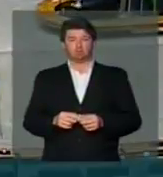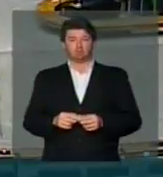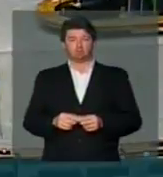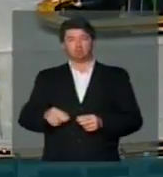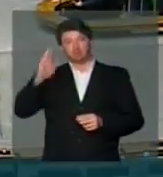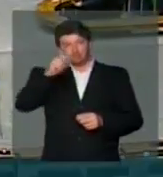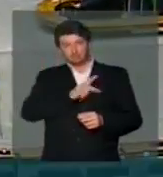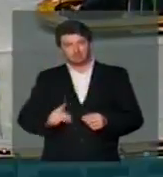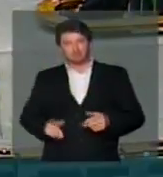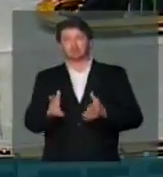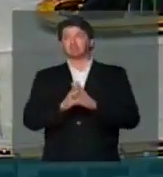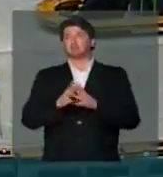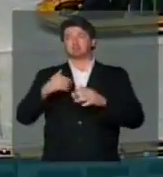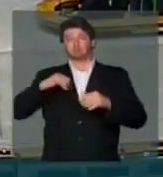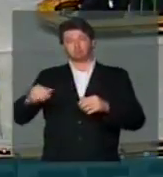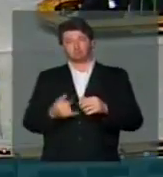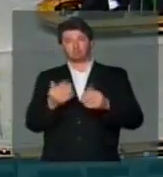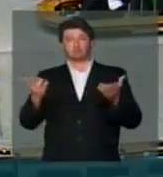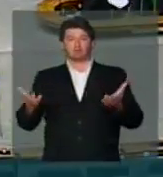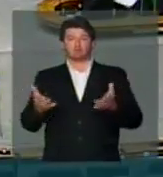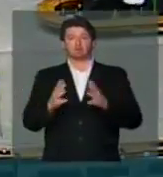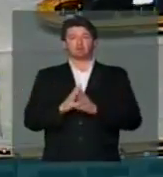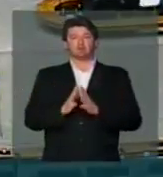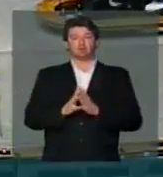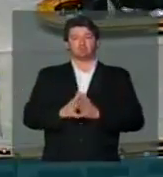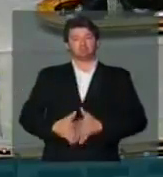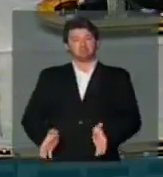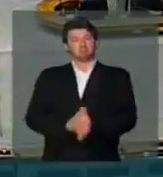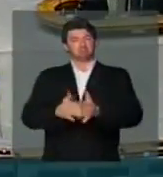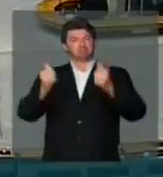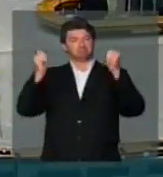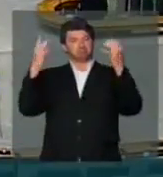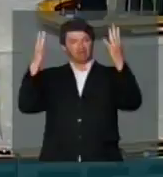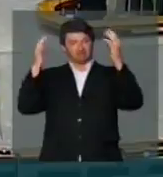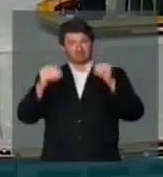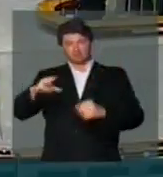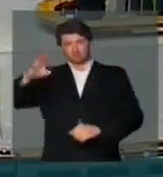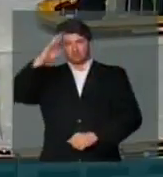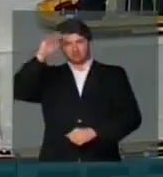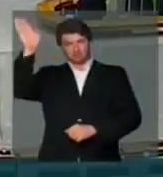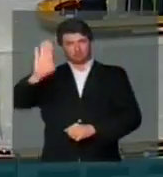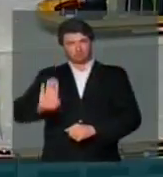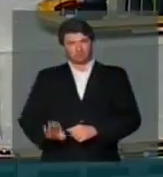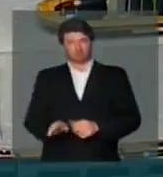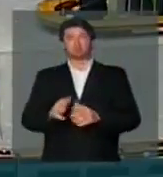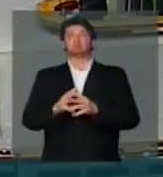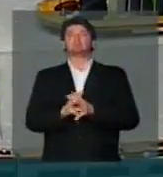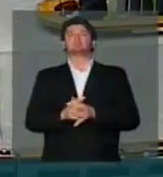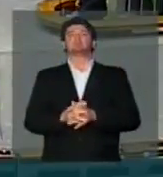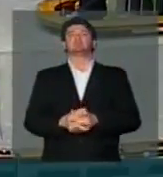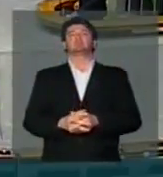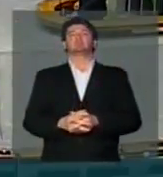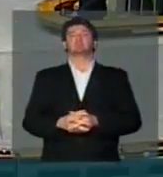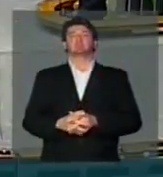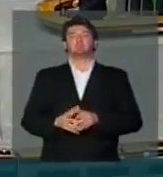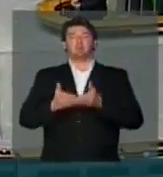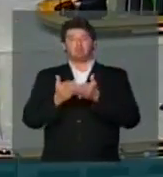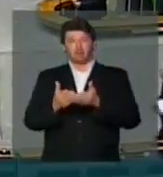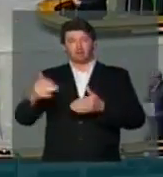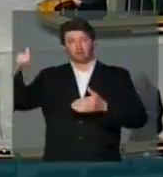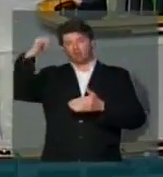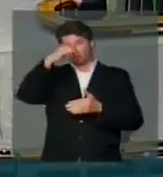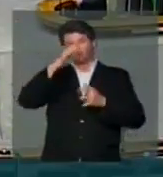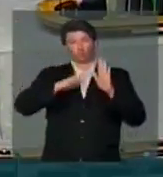Seu presidente, quero aproveitar a oportunidade para parabenizar as forças armadas do nosso país, o Exército, Marinha,